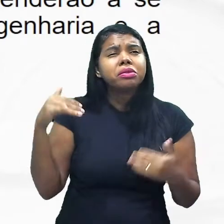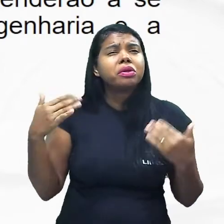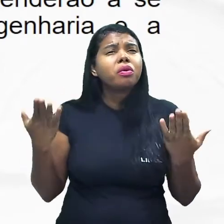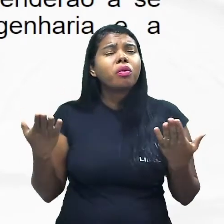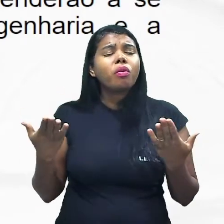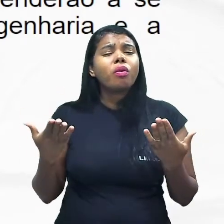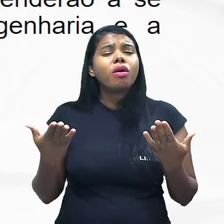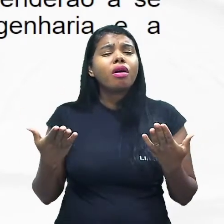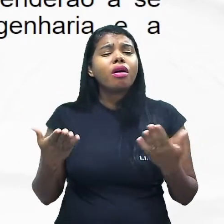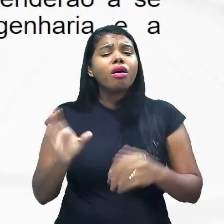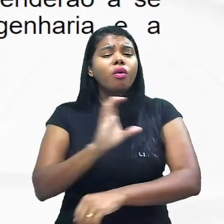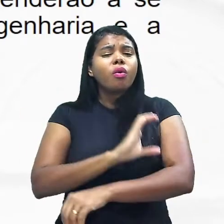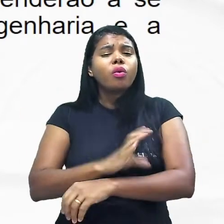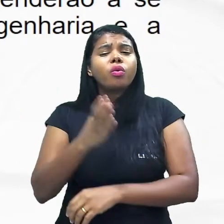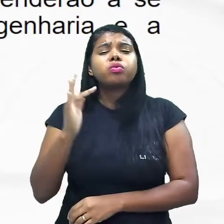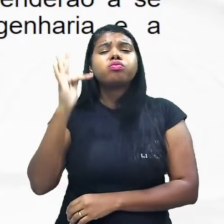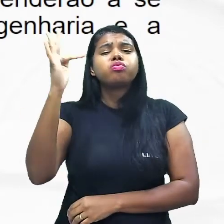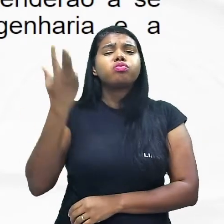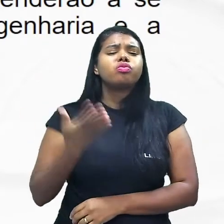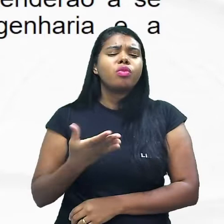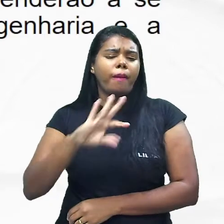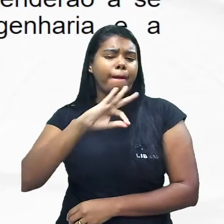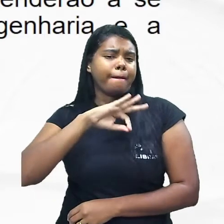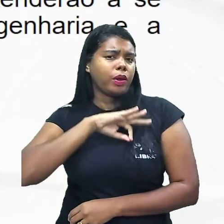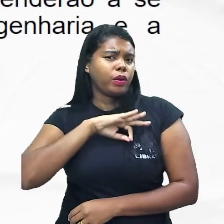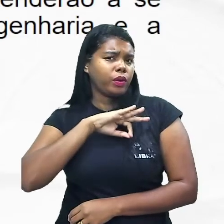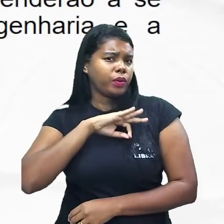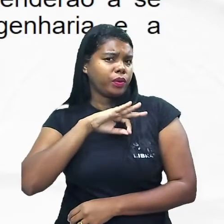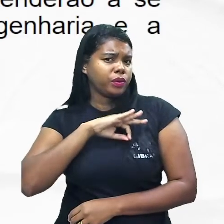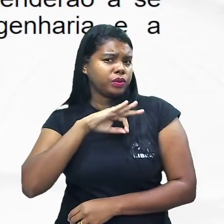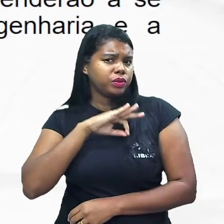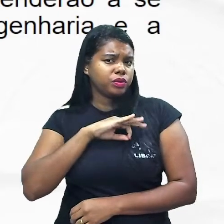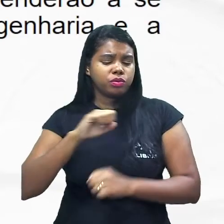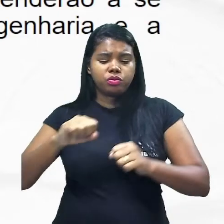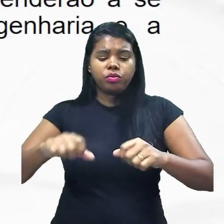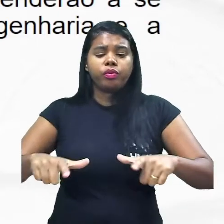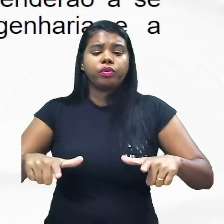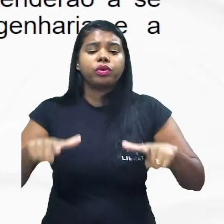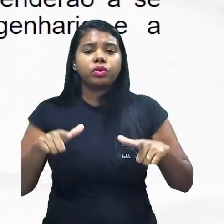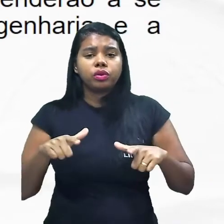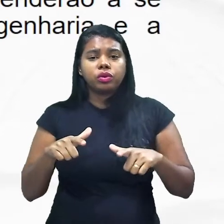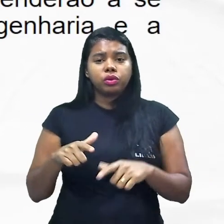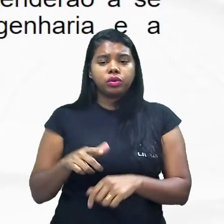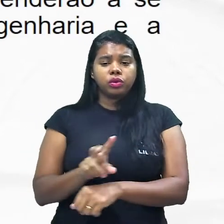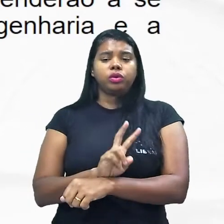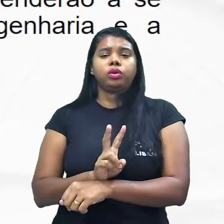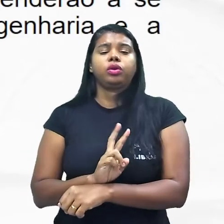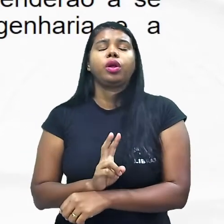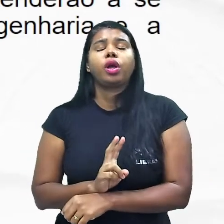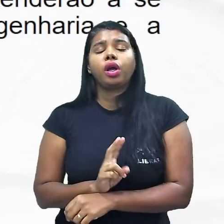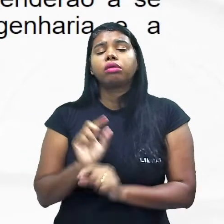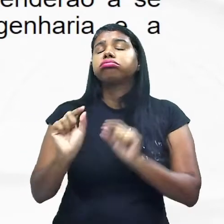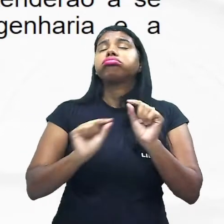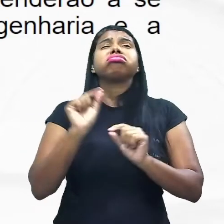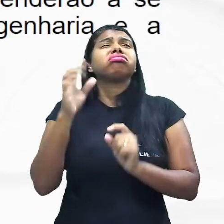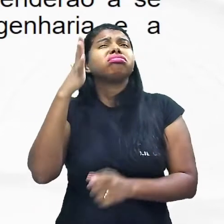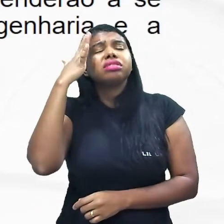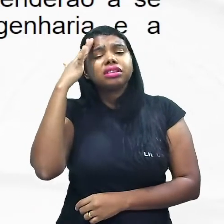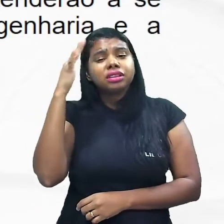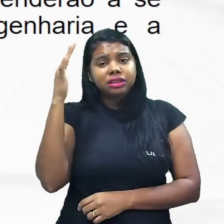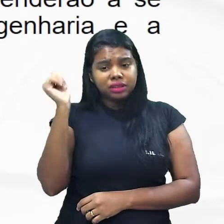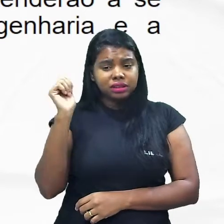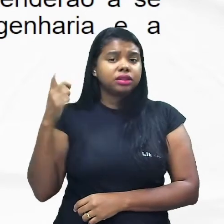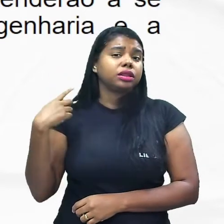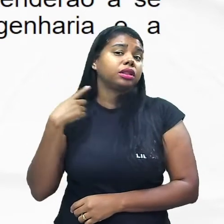carreira abraçarão seja policial seja de diplomata seja fiscal e quem sabe havia